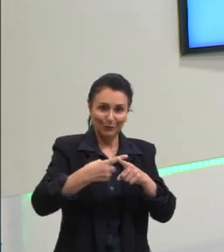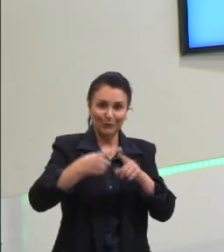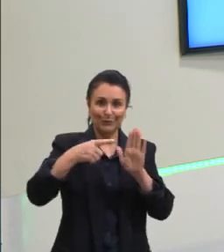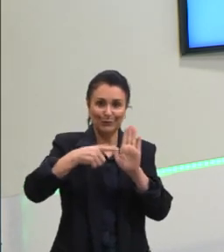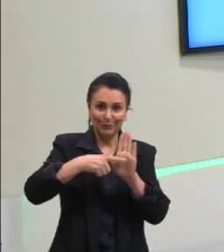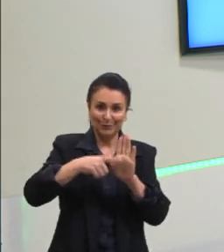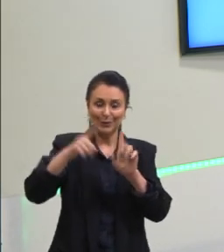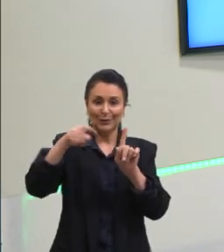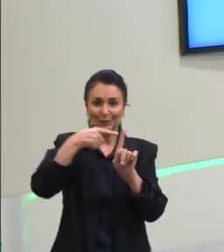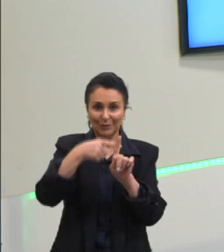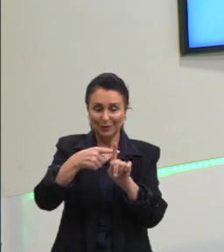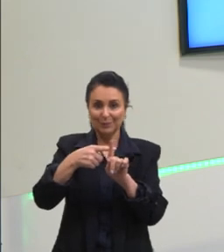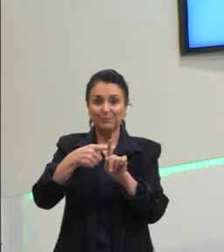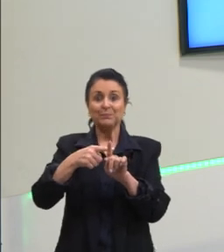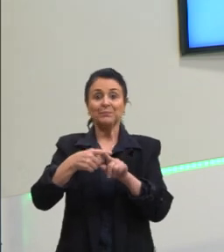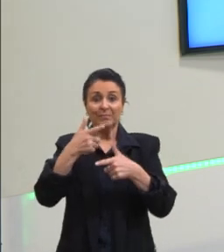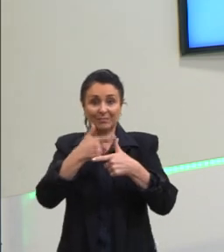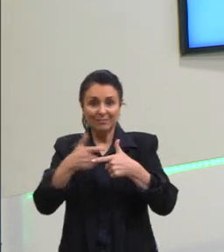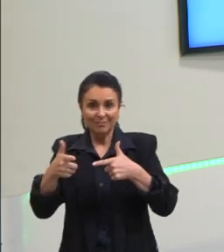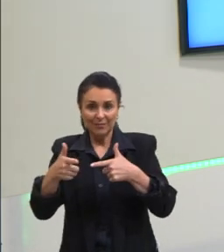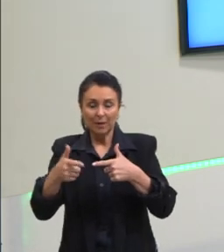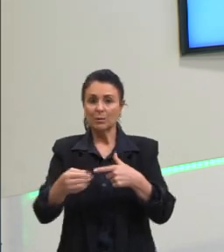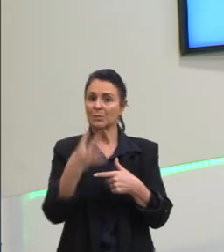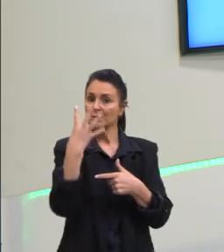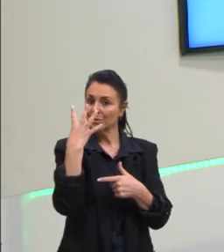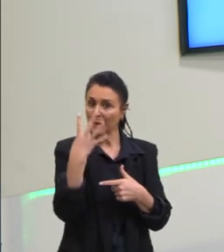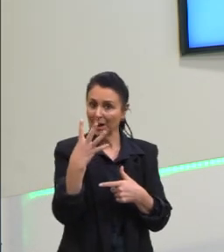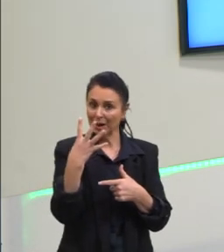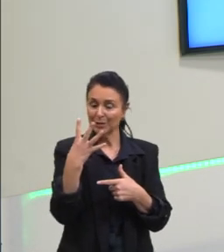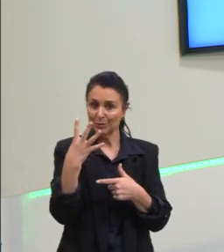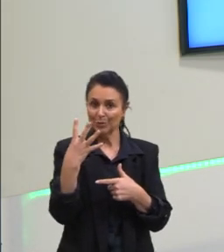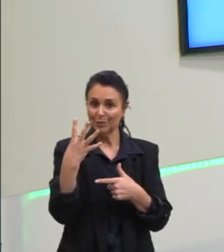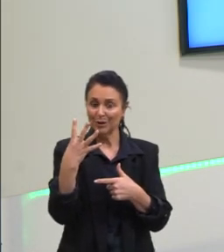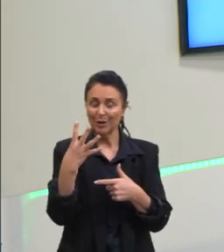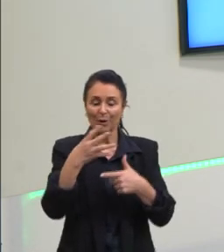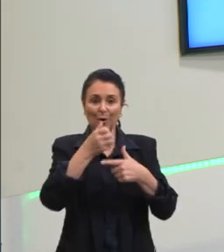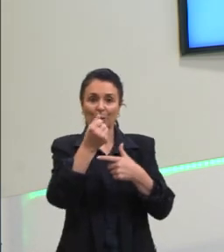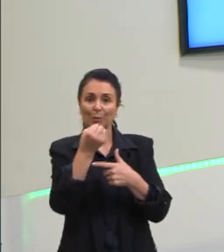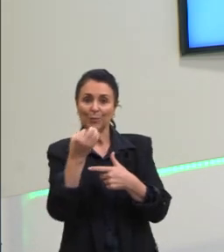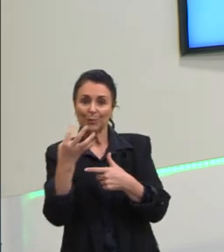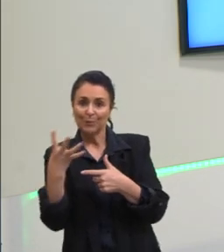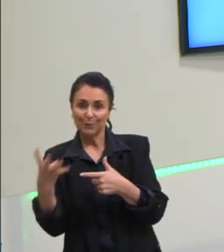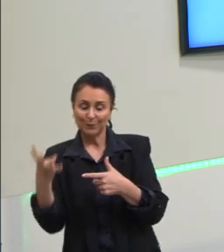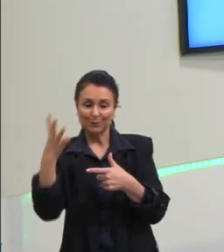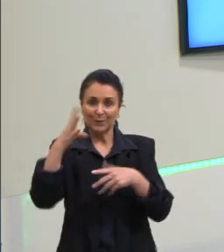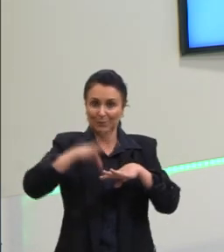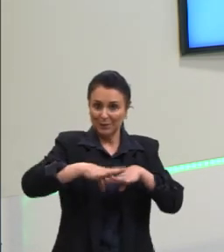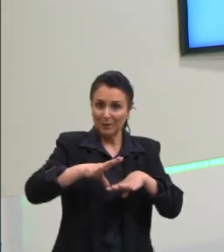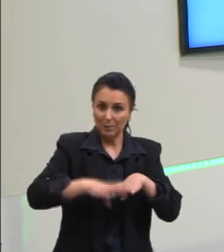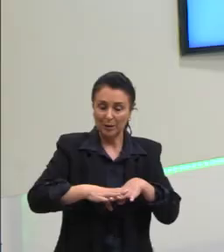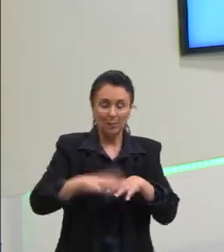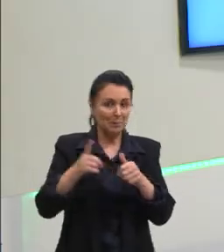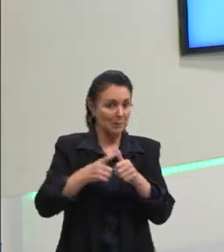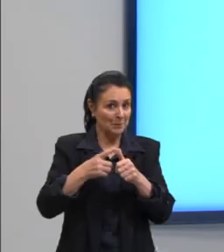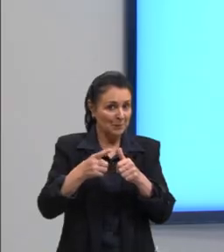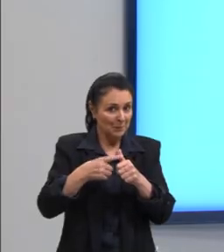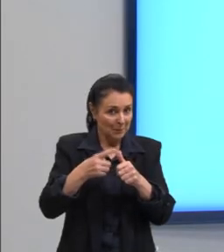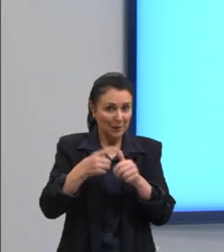sendo que essas quatro operações fundamentais são as operações que a gente utiliza então no primeiro momento na pré-escola.